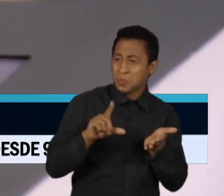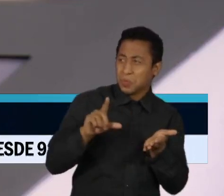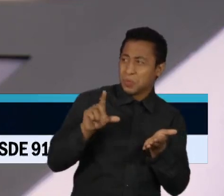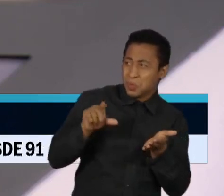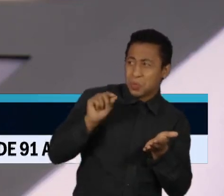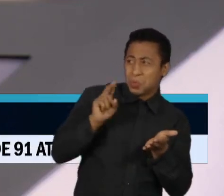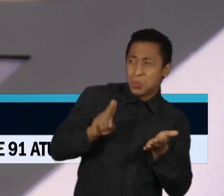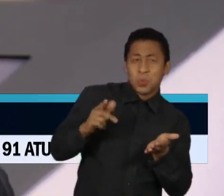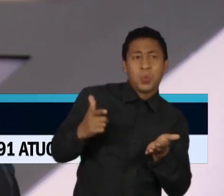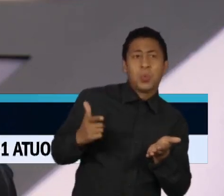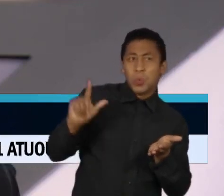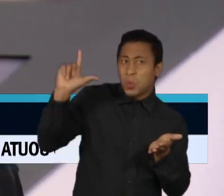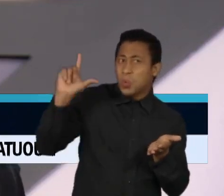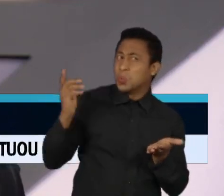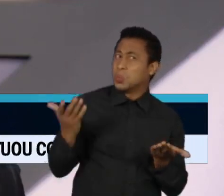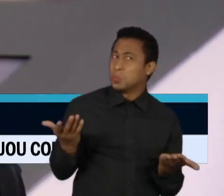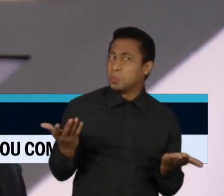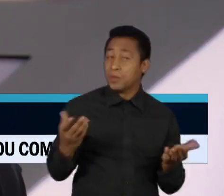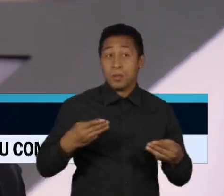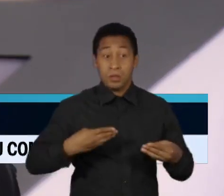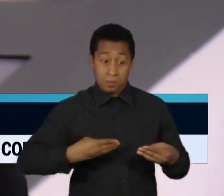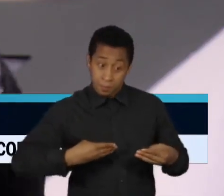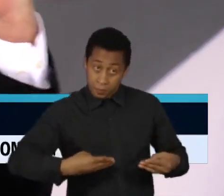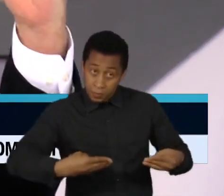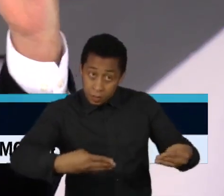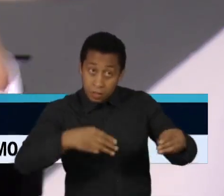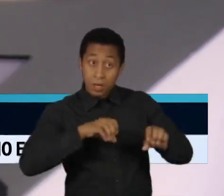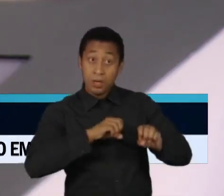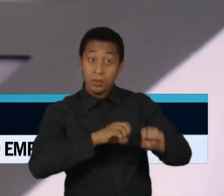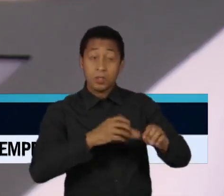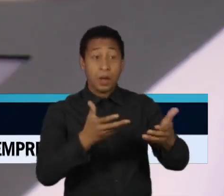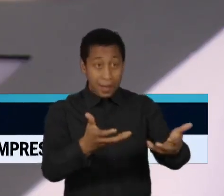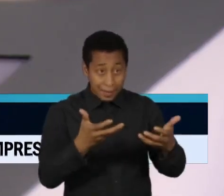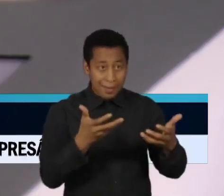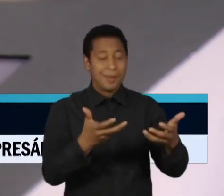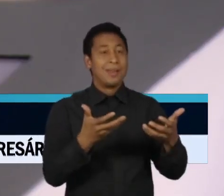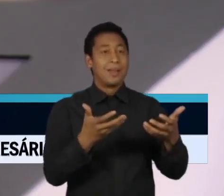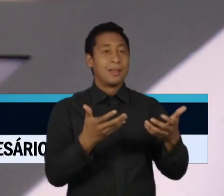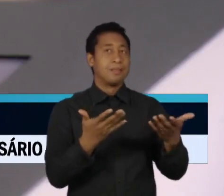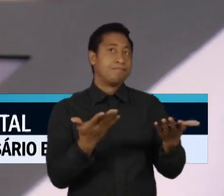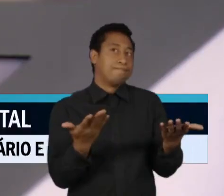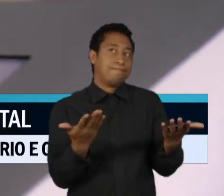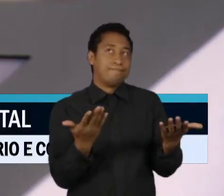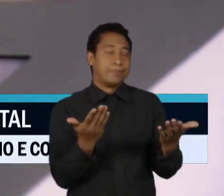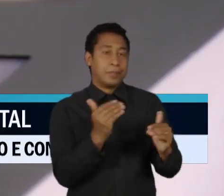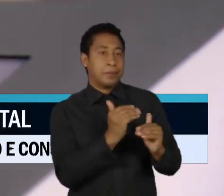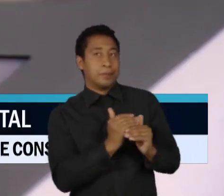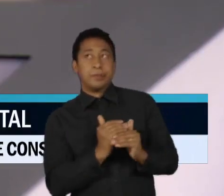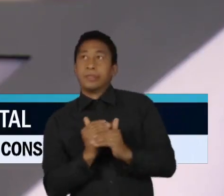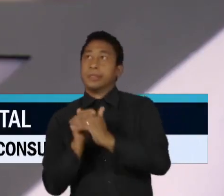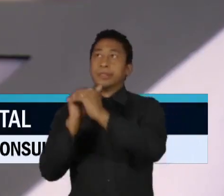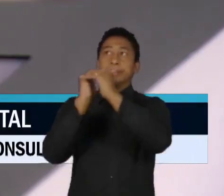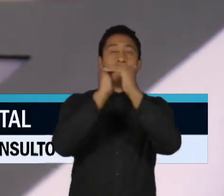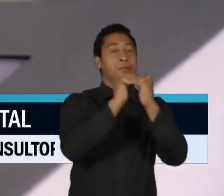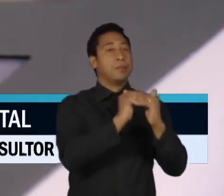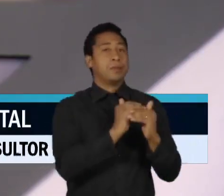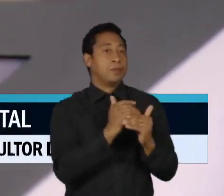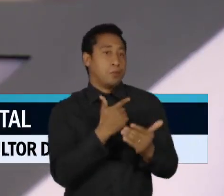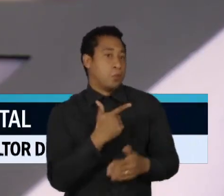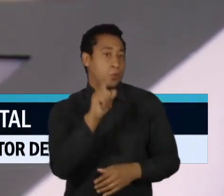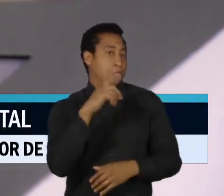ou se o Ministério vai querer elevar essa régua para além daquilo que está previsto na